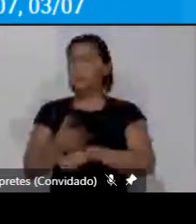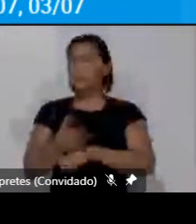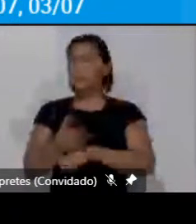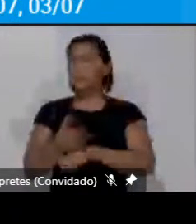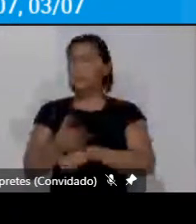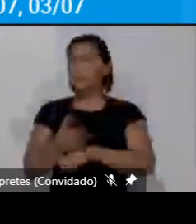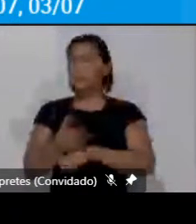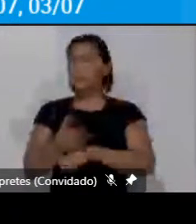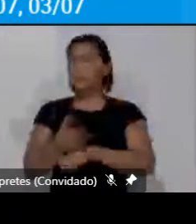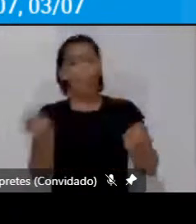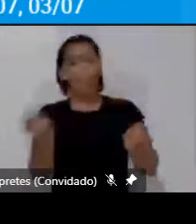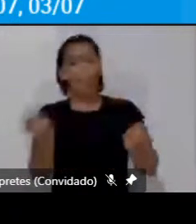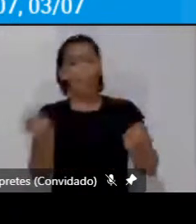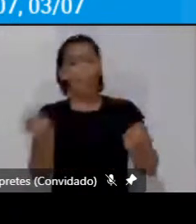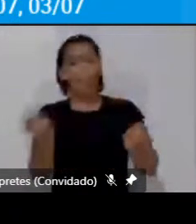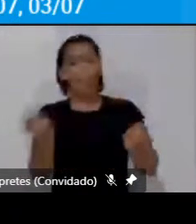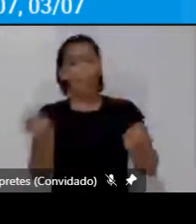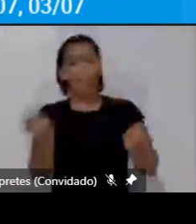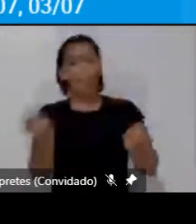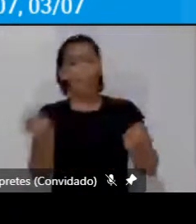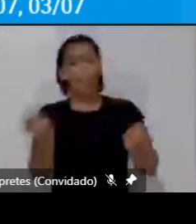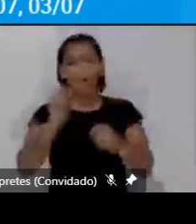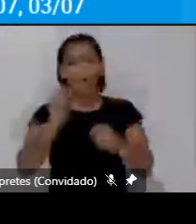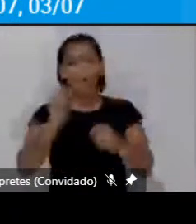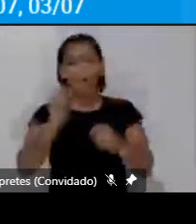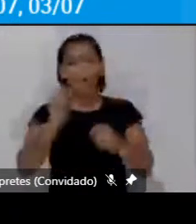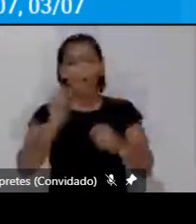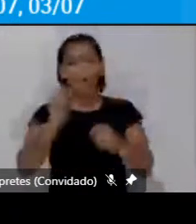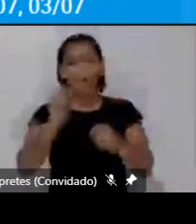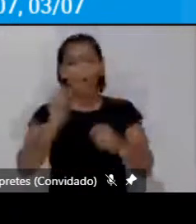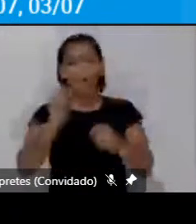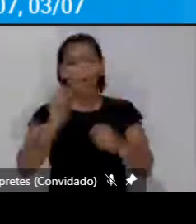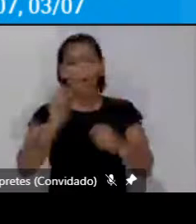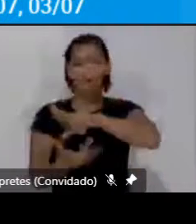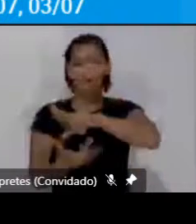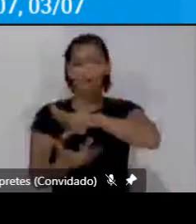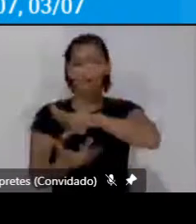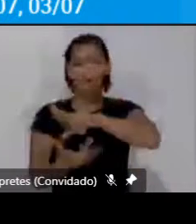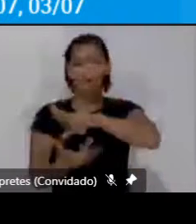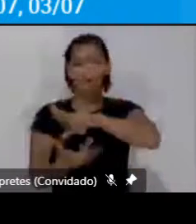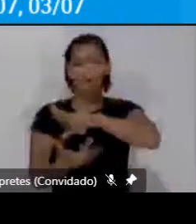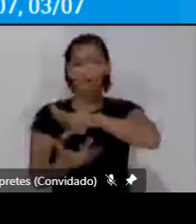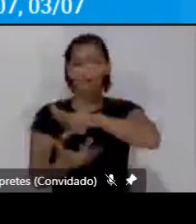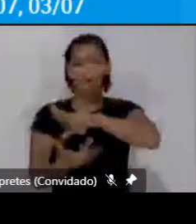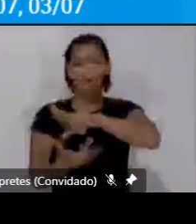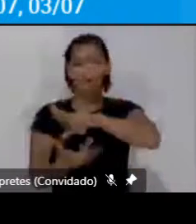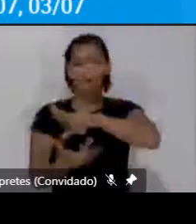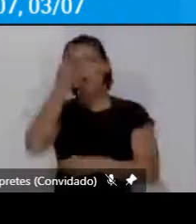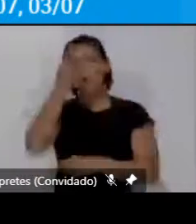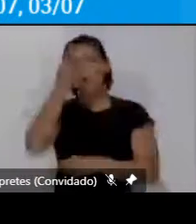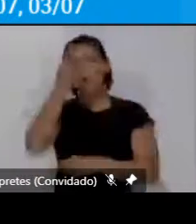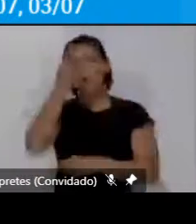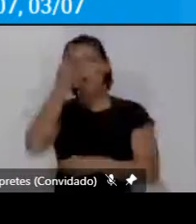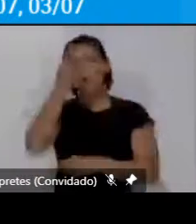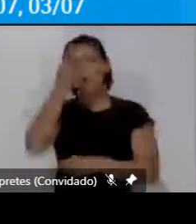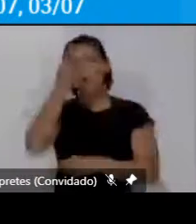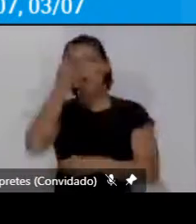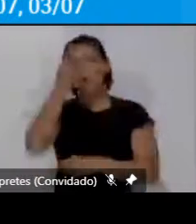das interfaces do mundo e do do homem e do ambiente então a partir